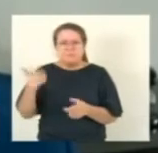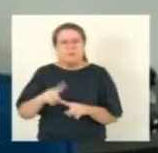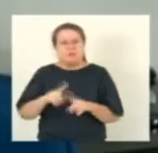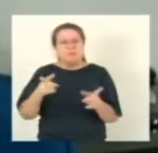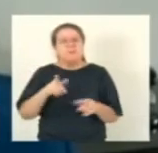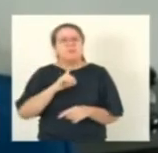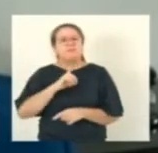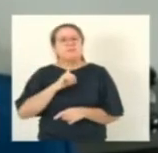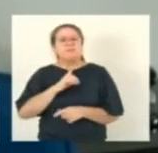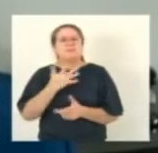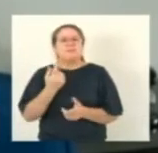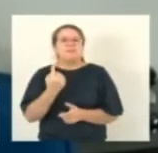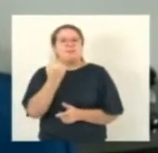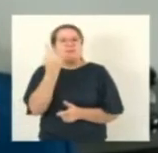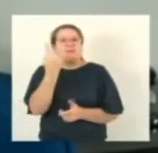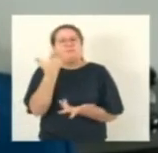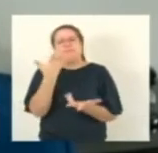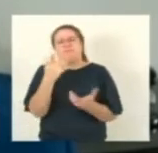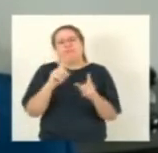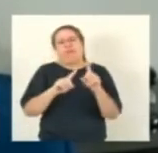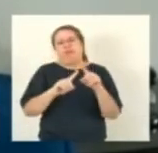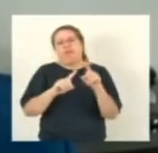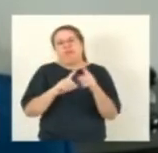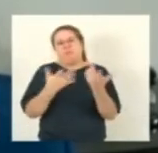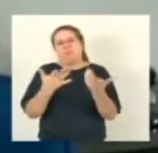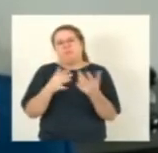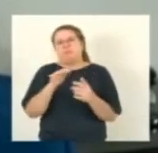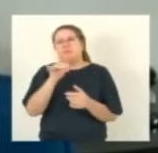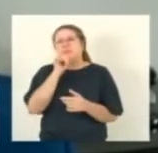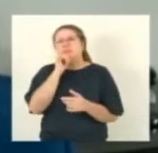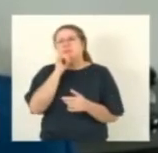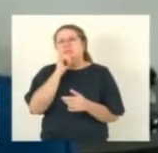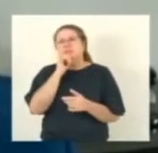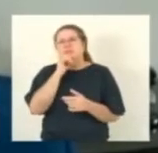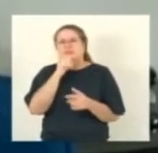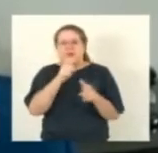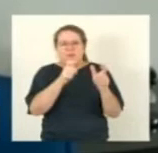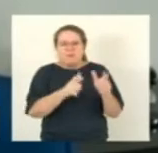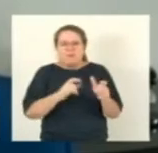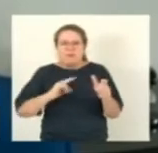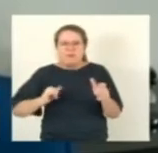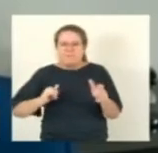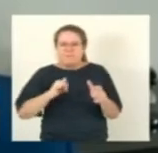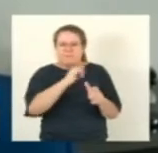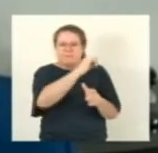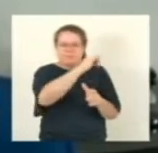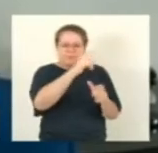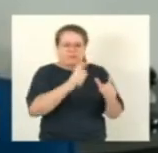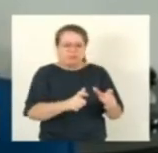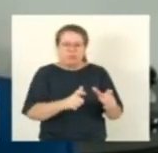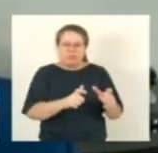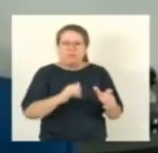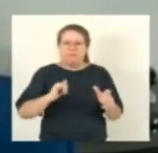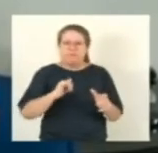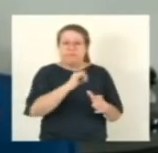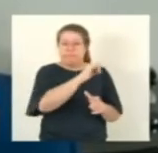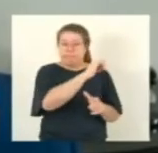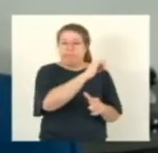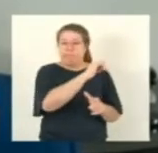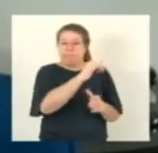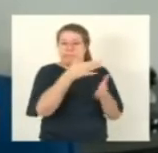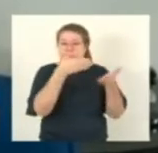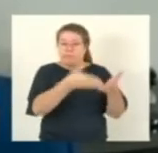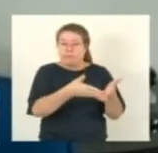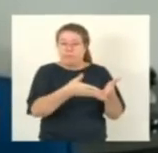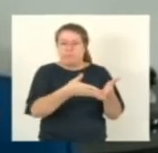existe um caso específico e no aeroporto essas empresas não estão prestando esse serviço é específico do aeroporto e a gente